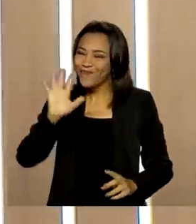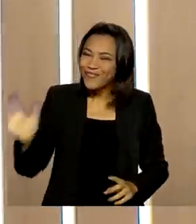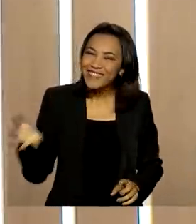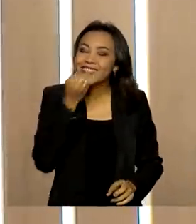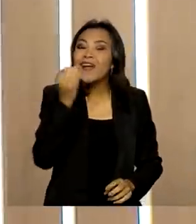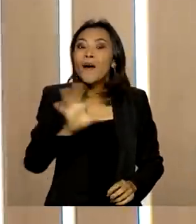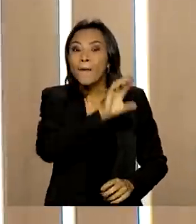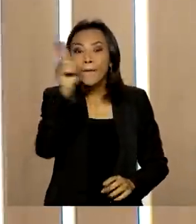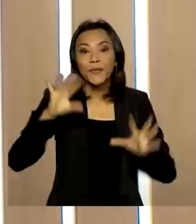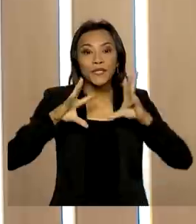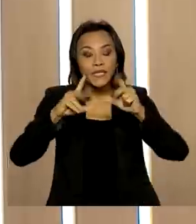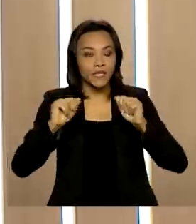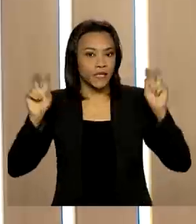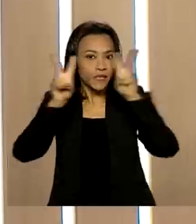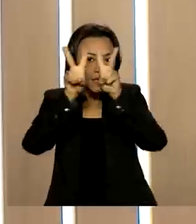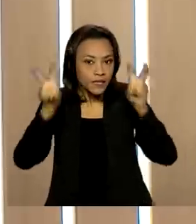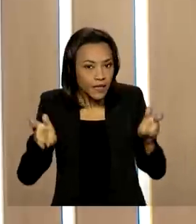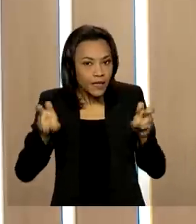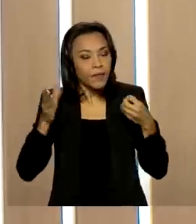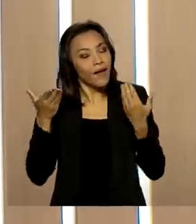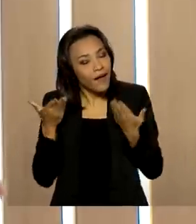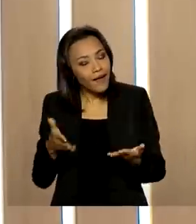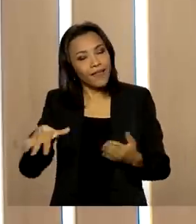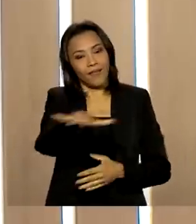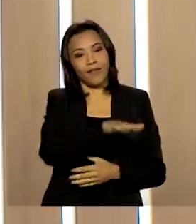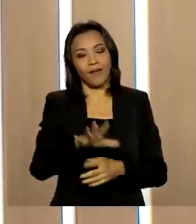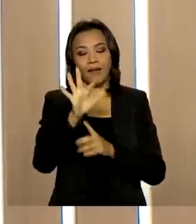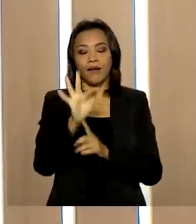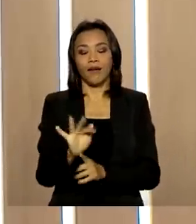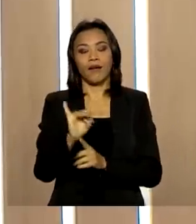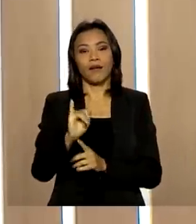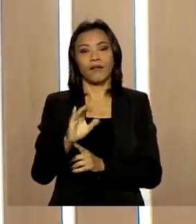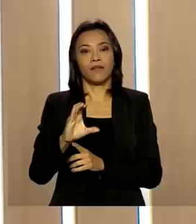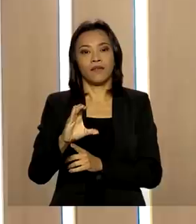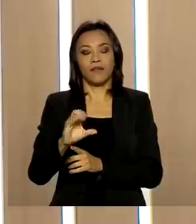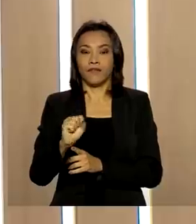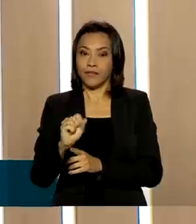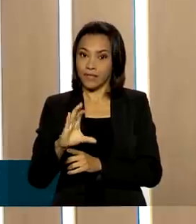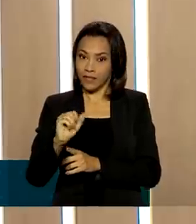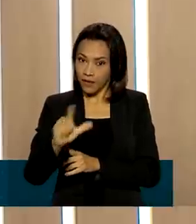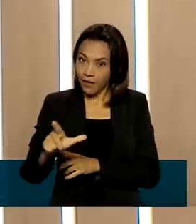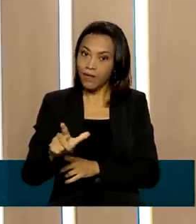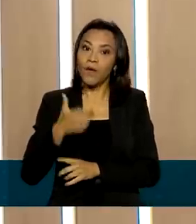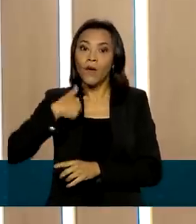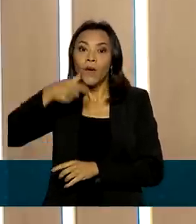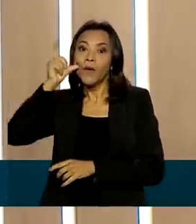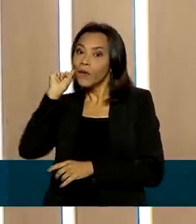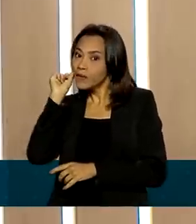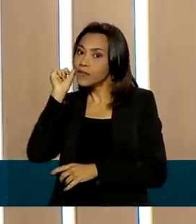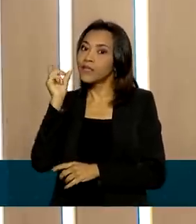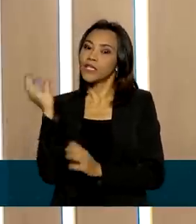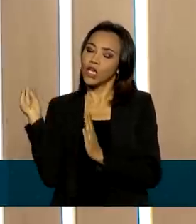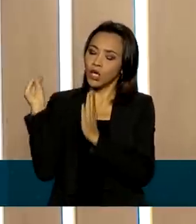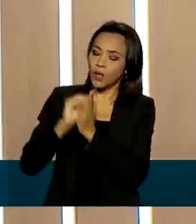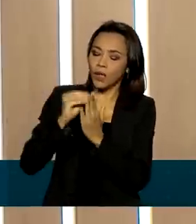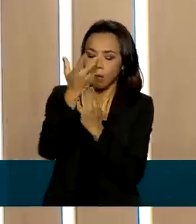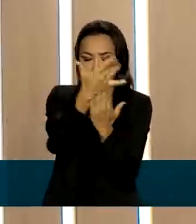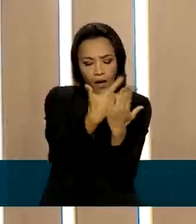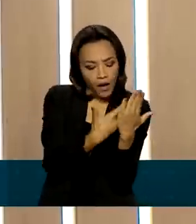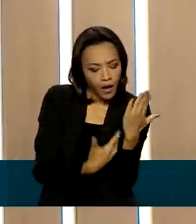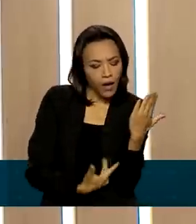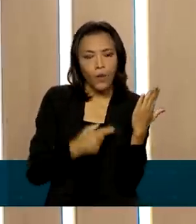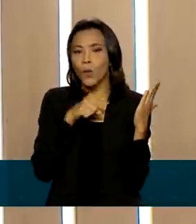bom dia a todos. Nosso tema de hoje é o boletim macrofiscal. Ontem, o Ministério da Economia publicou o seu boletim macrofiscal de novembro,